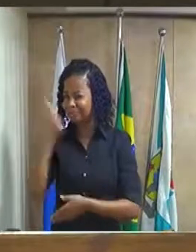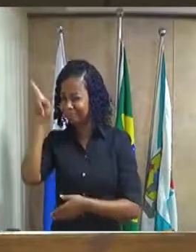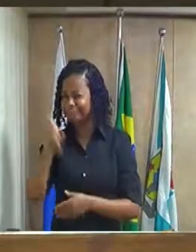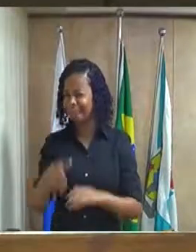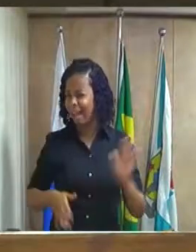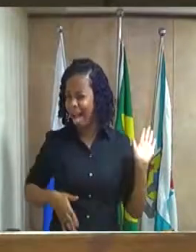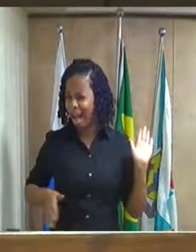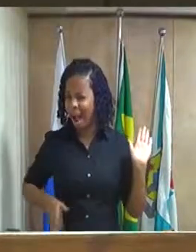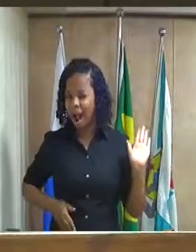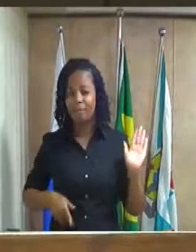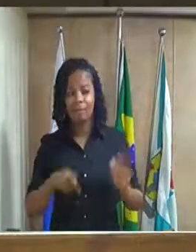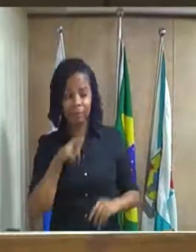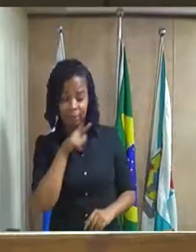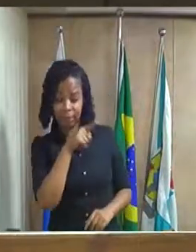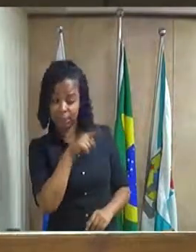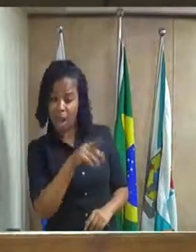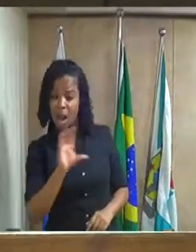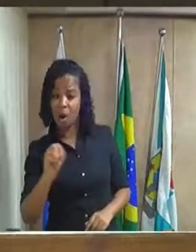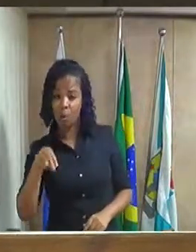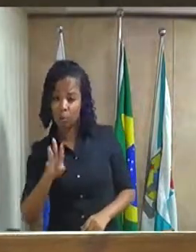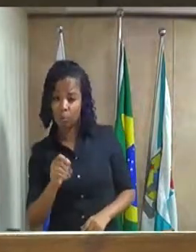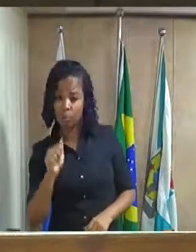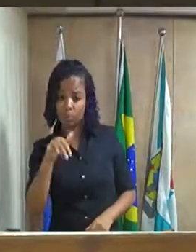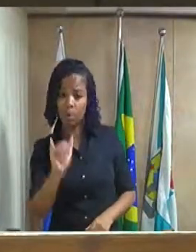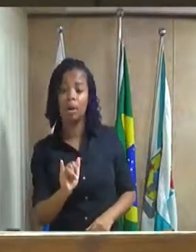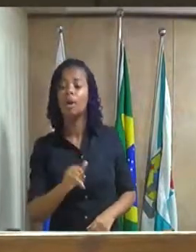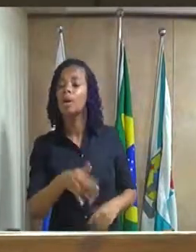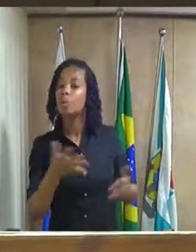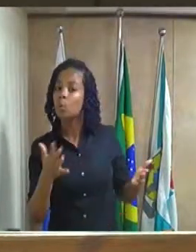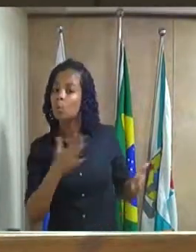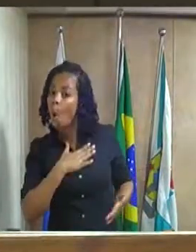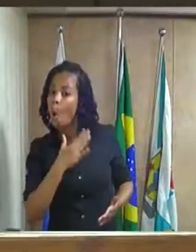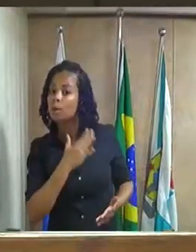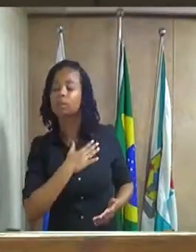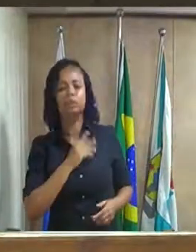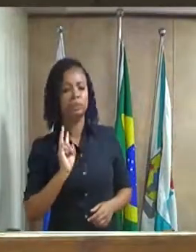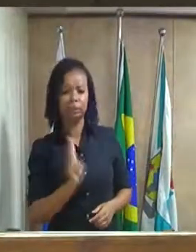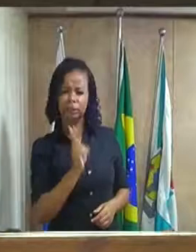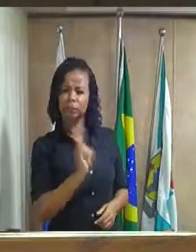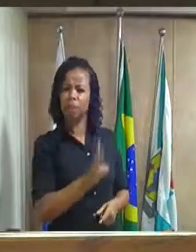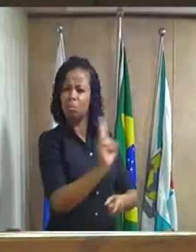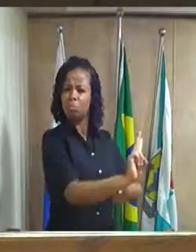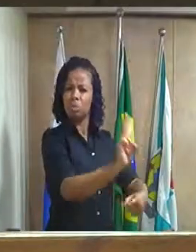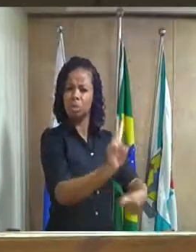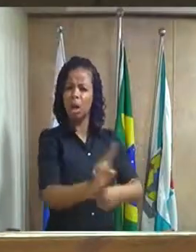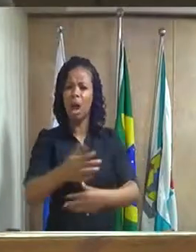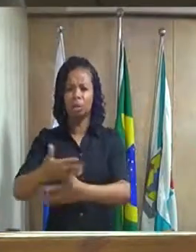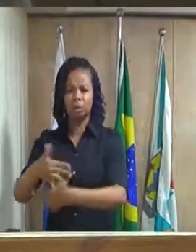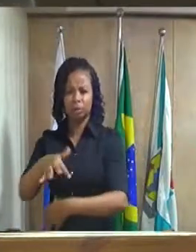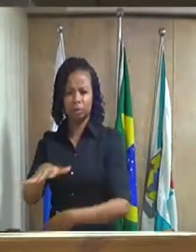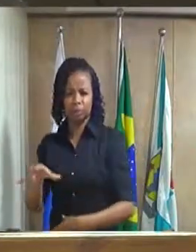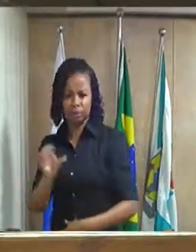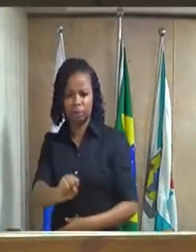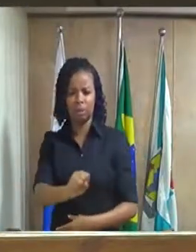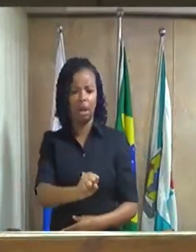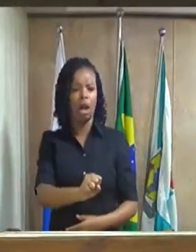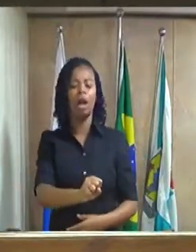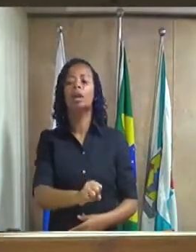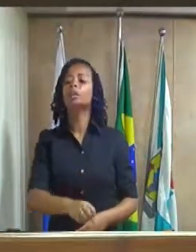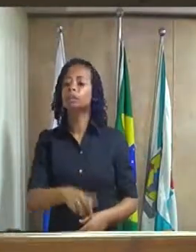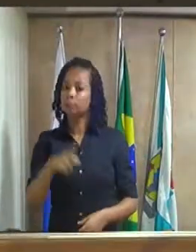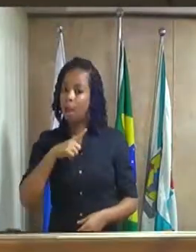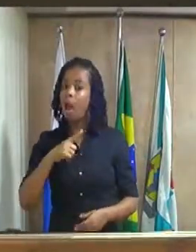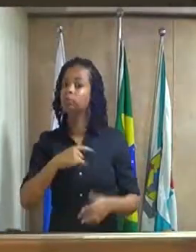você que gosta de combater o bom combate, que tem um histórico bonito nessa polícia civil do nosso Estado,